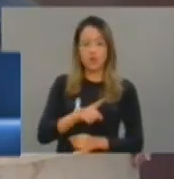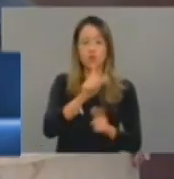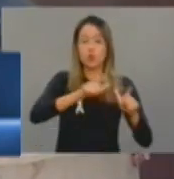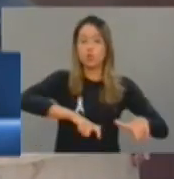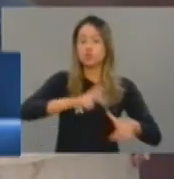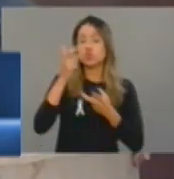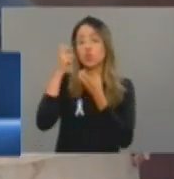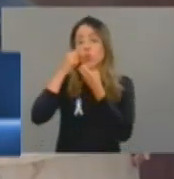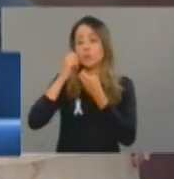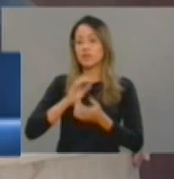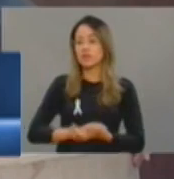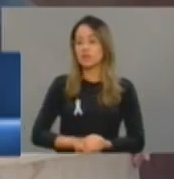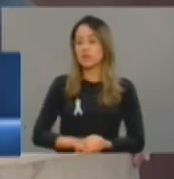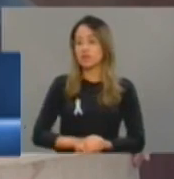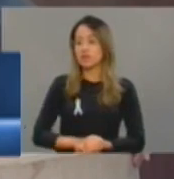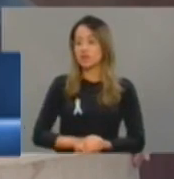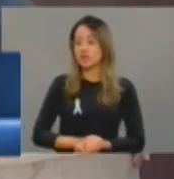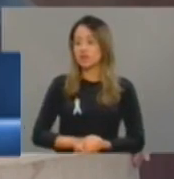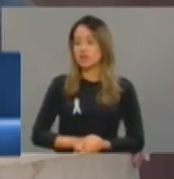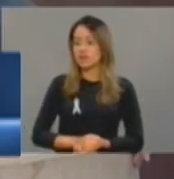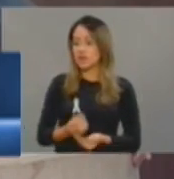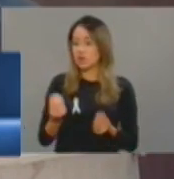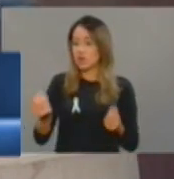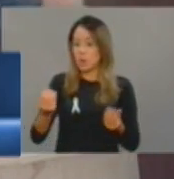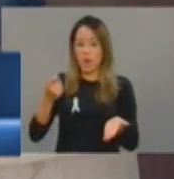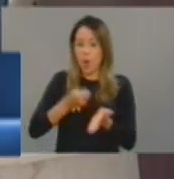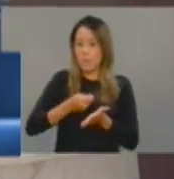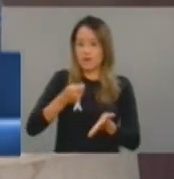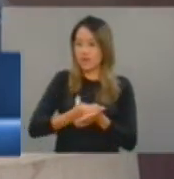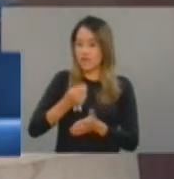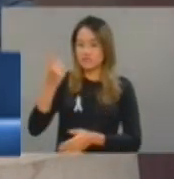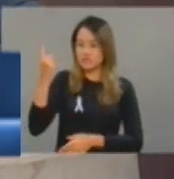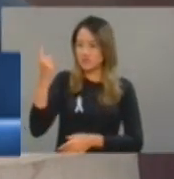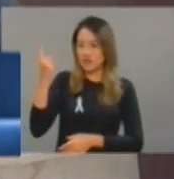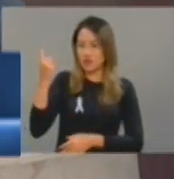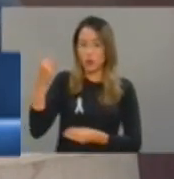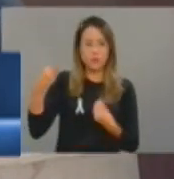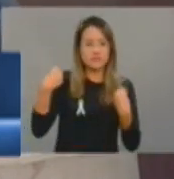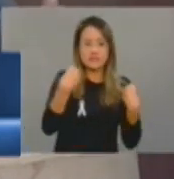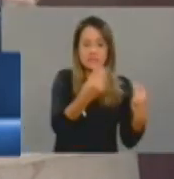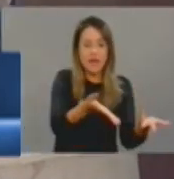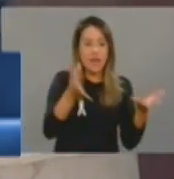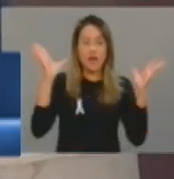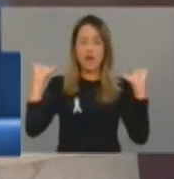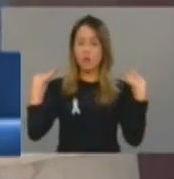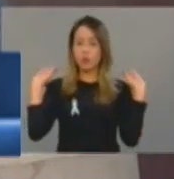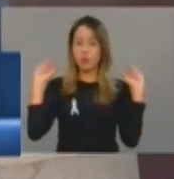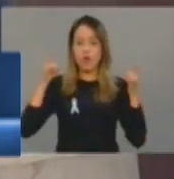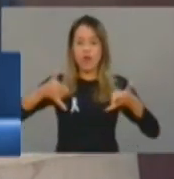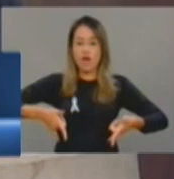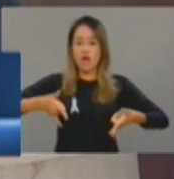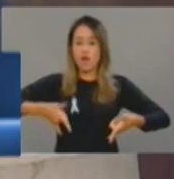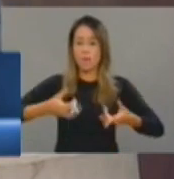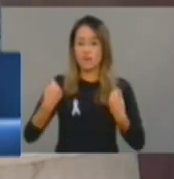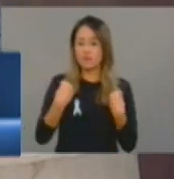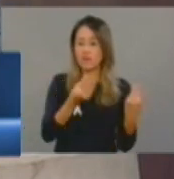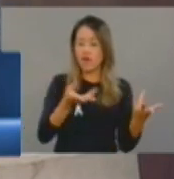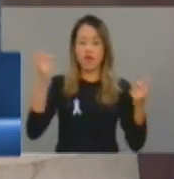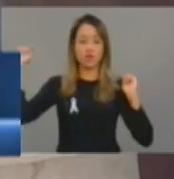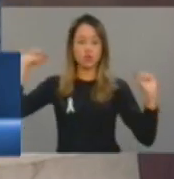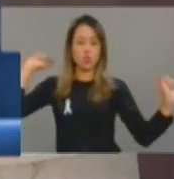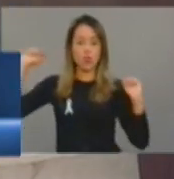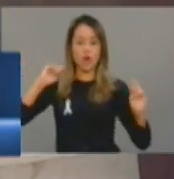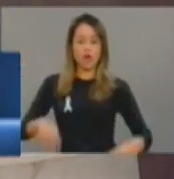dormir, se não entregassem essas camas, esses colchões? Isso é obrigação do governo do Estado. Isso aqui não é medida emergencial que vai resolver nada.